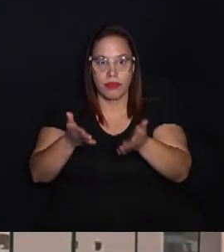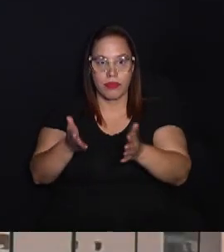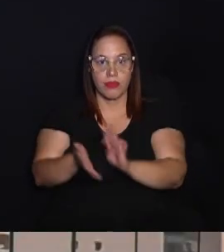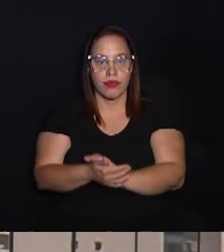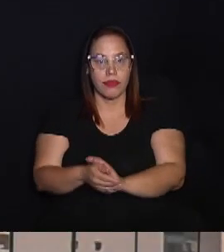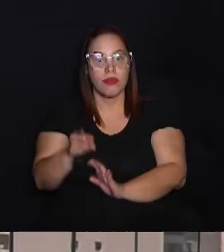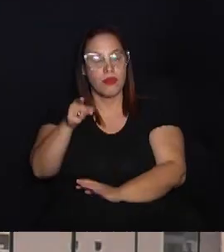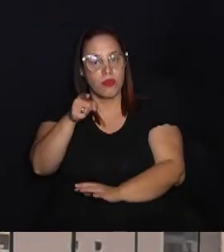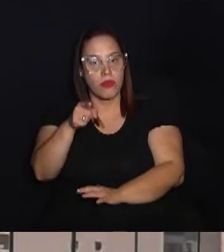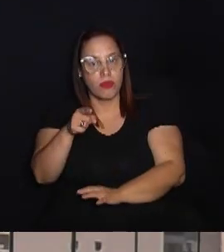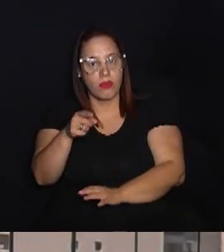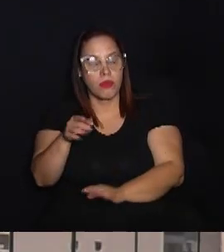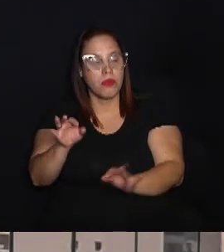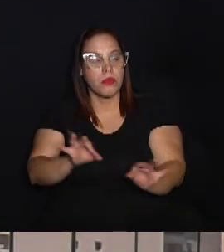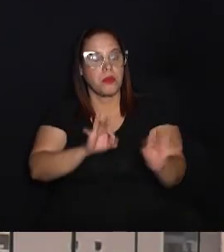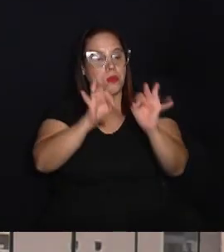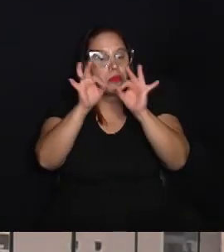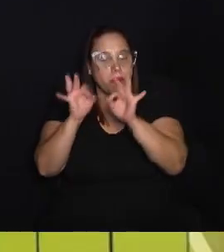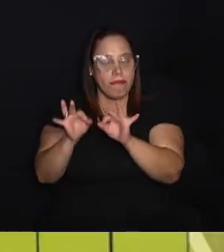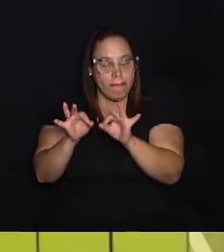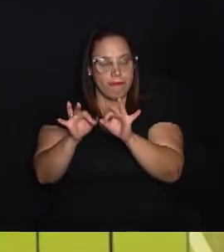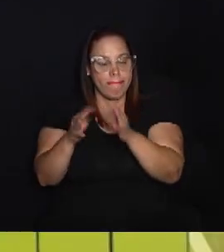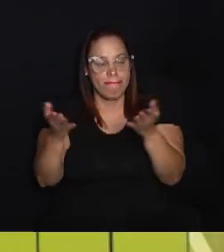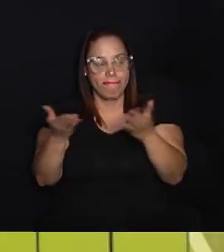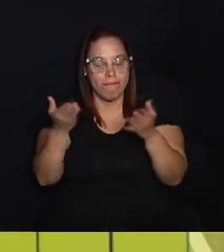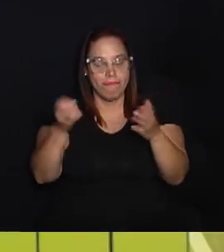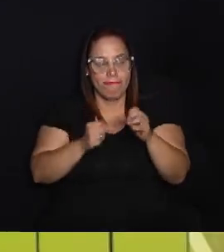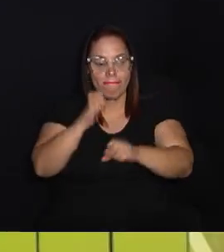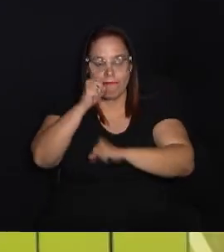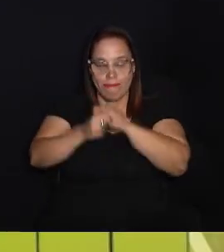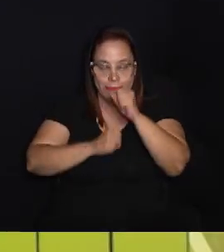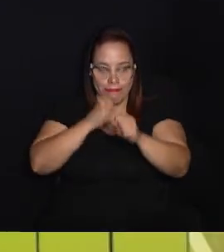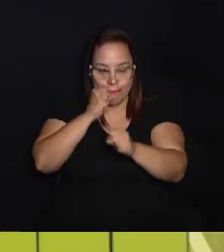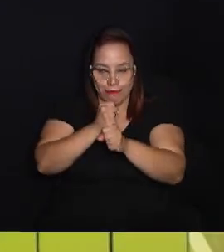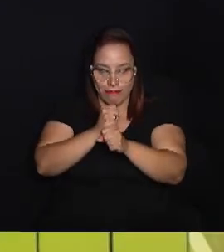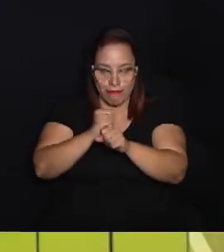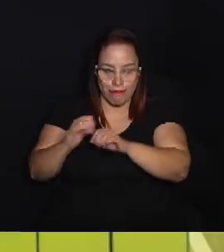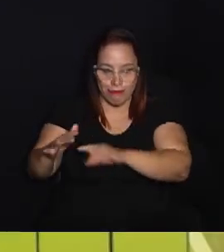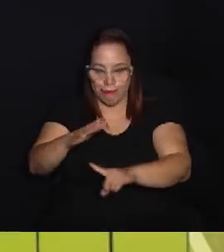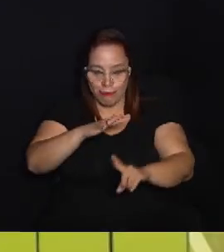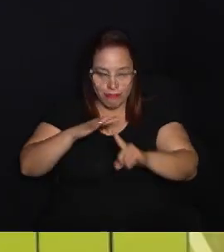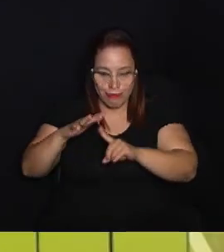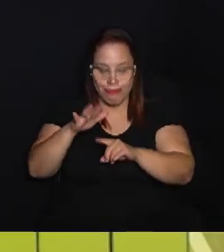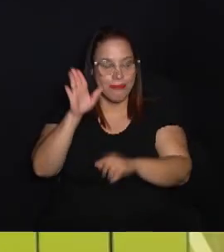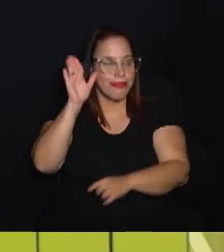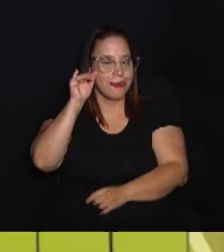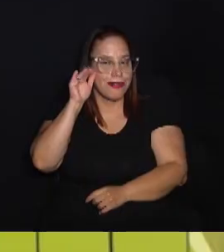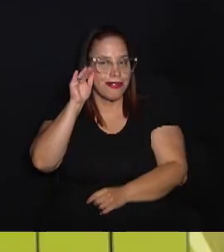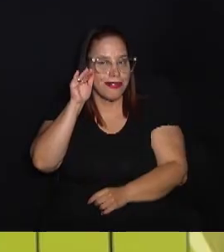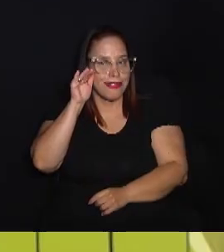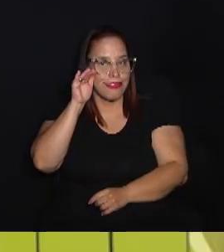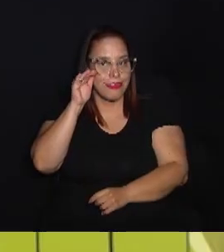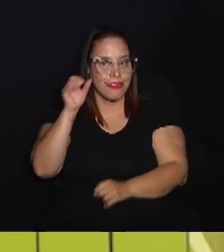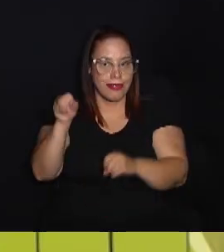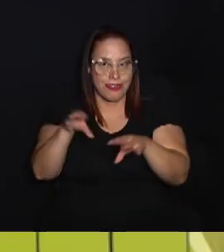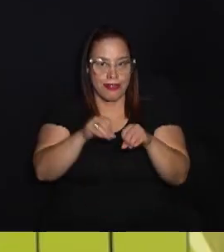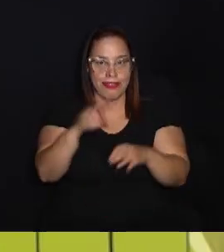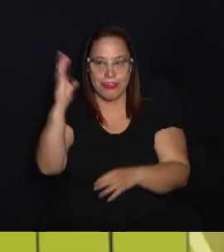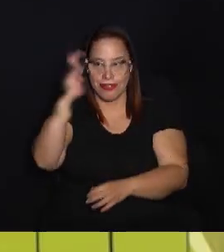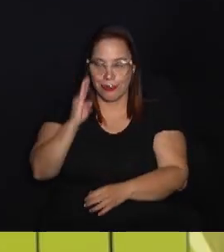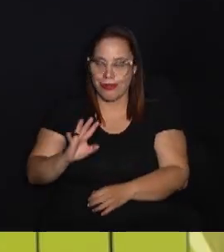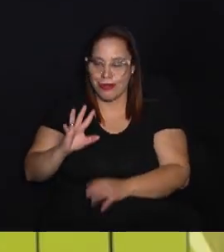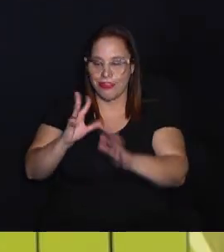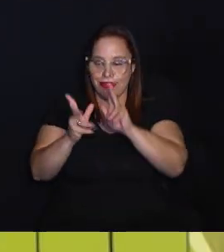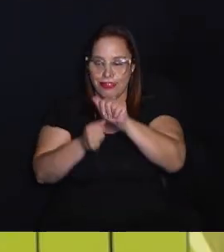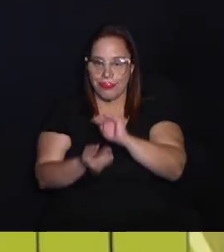obrigada pela sua participação e para você que nos assiste, continue com a gente, que agora é a hora daquele giro ambiental pelas curiosidades